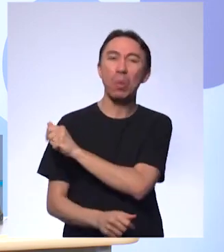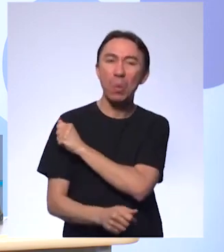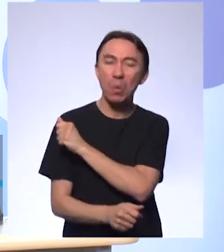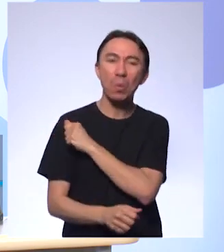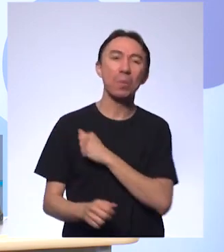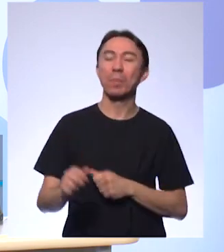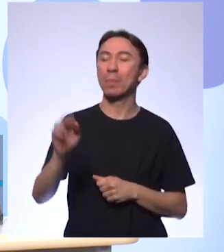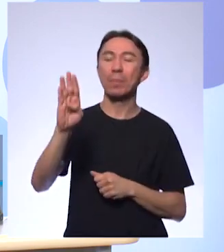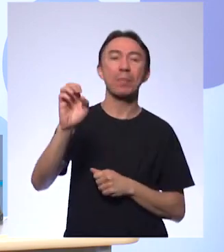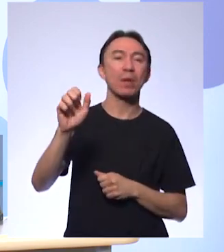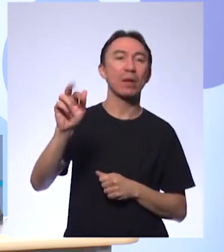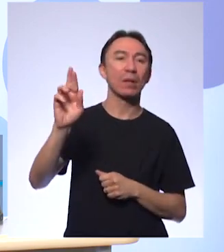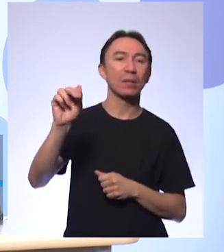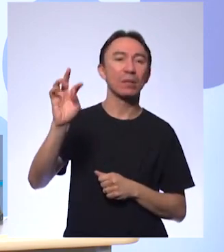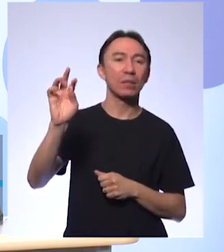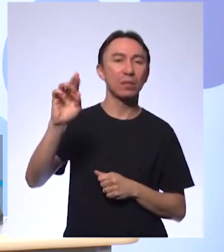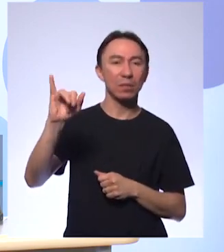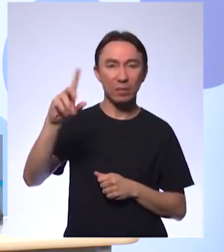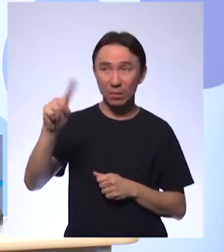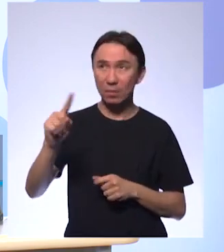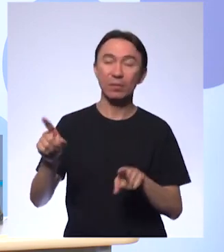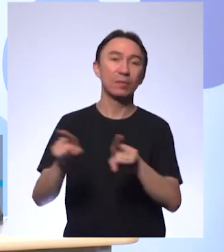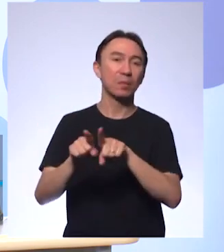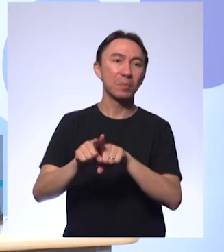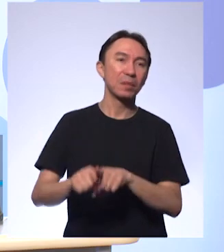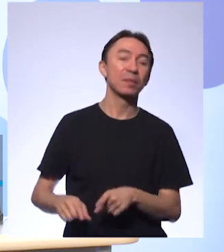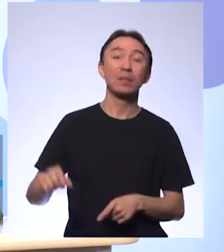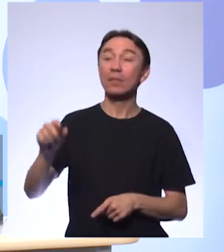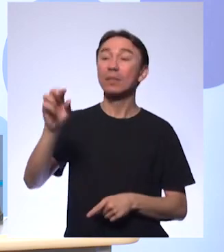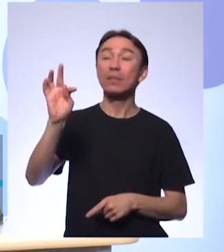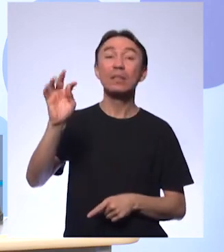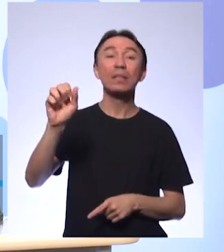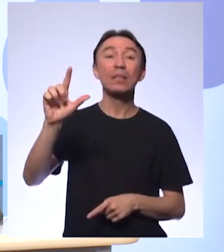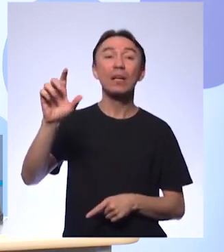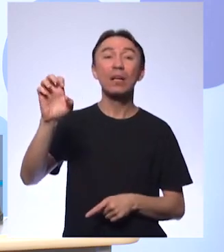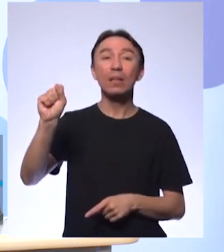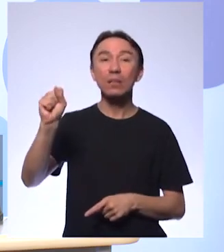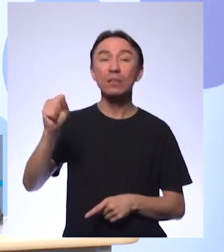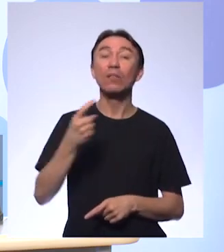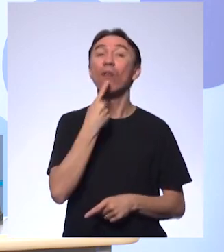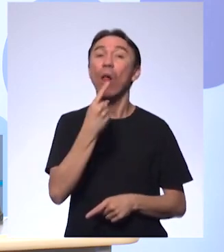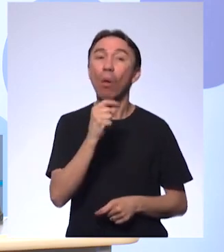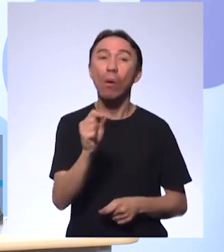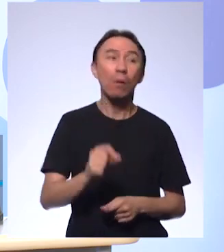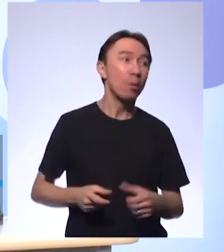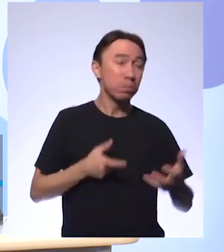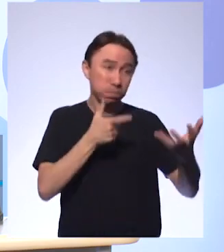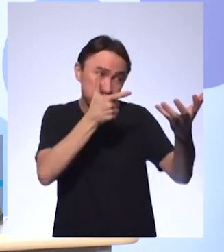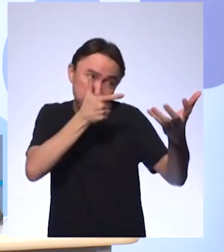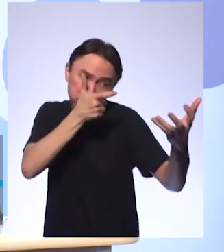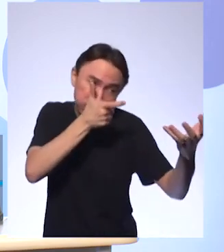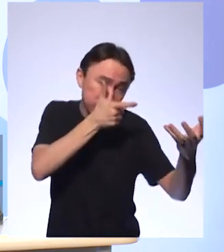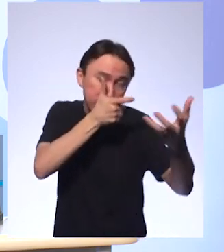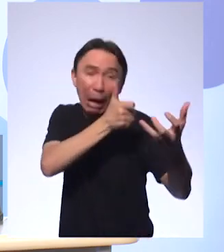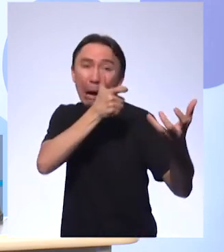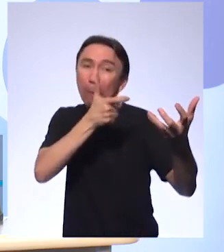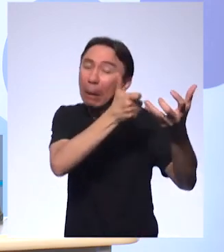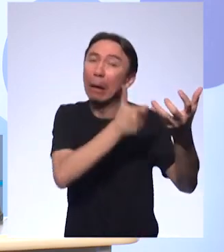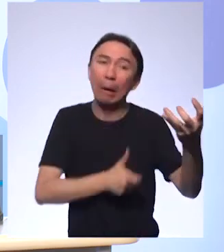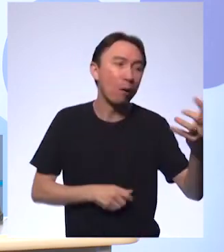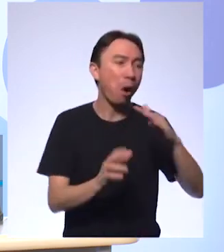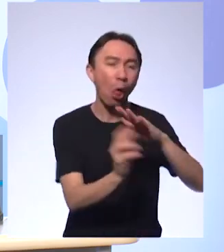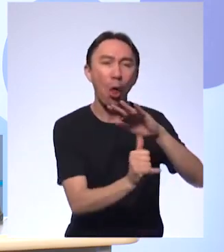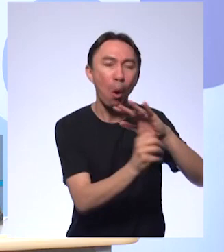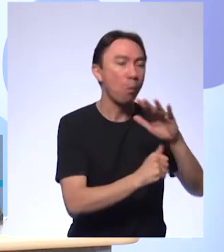o Tales ainda acrescenta a caça o contrabando, valeu Tales, muito bem o